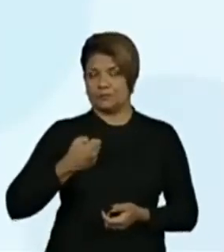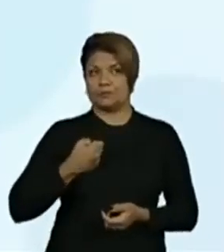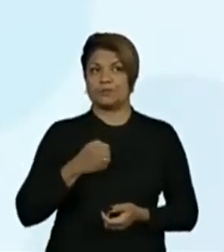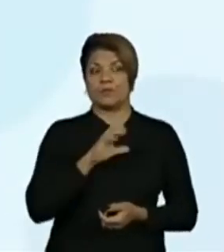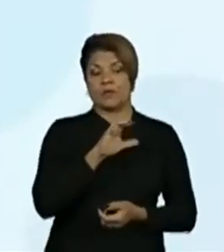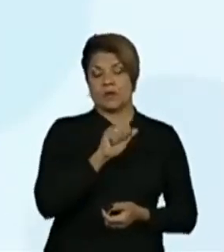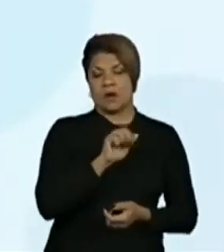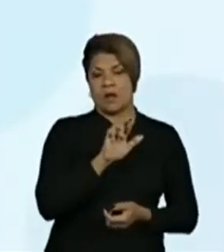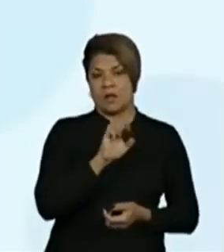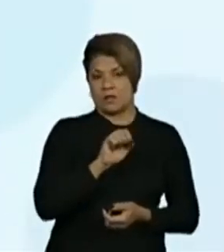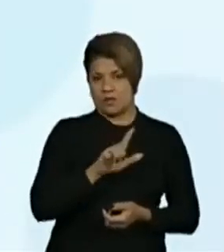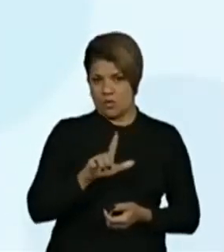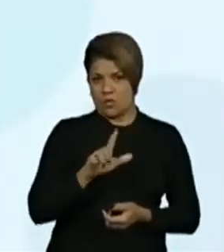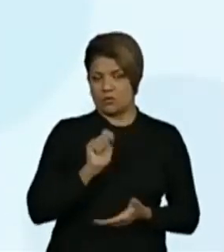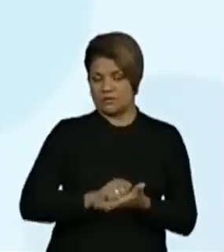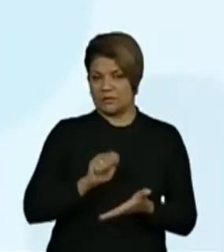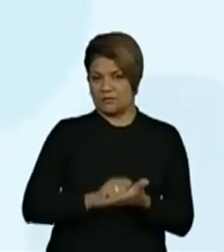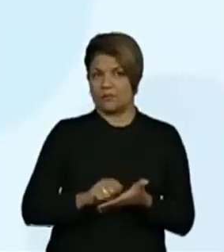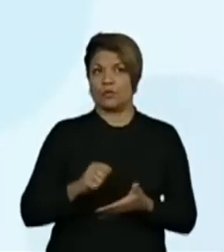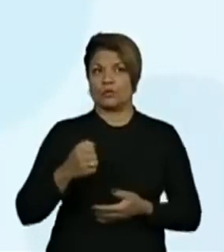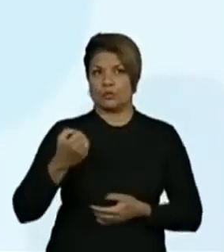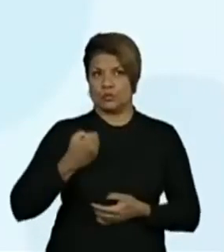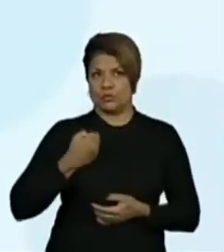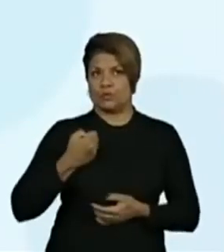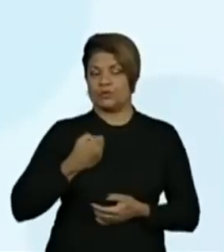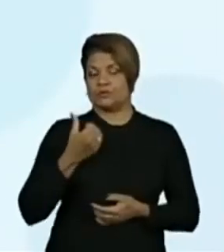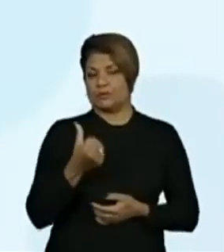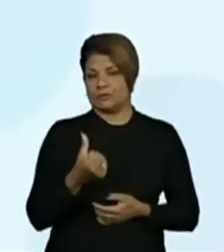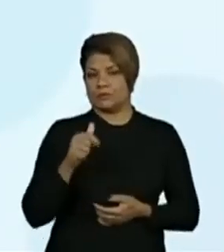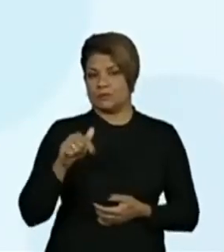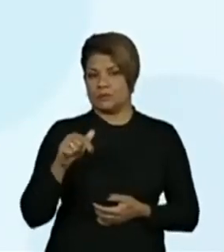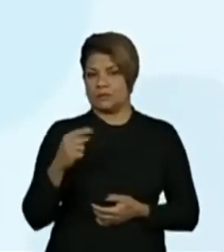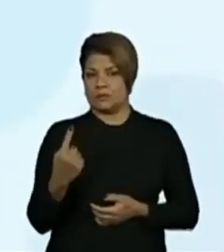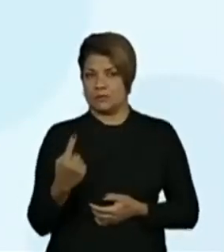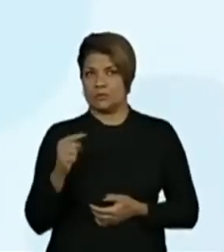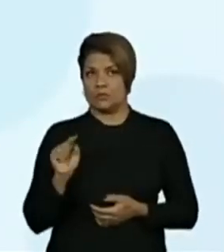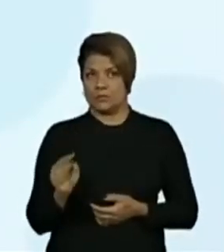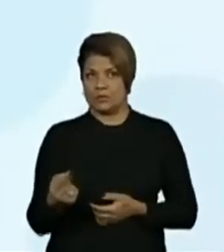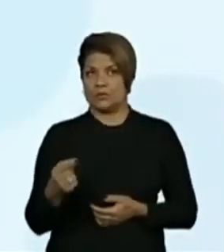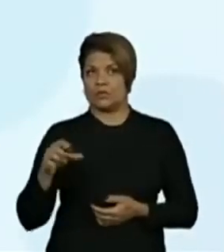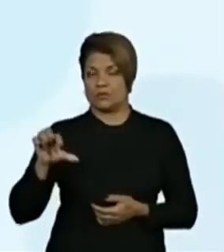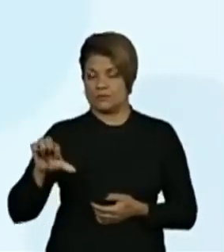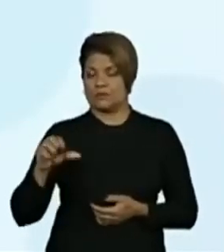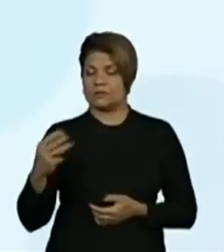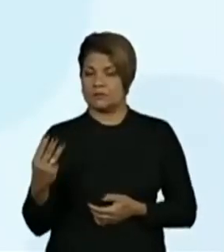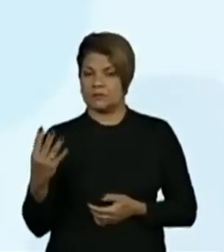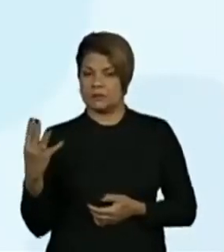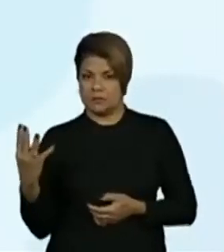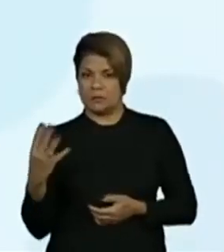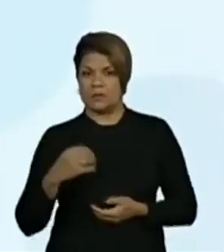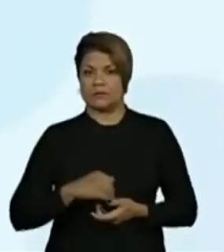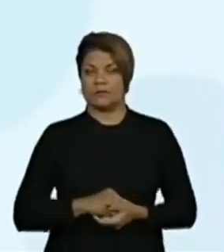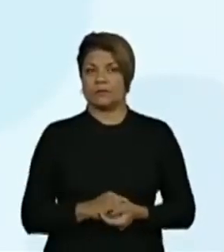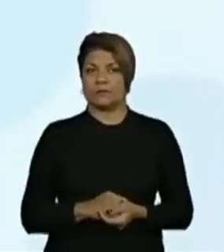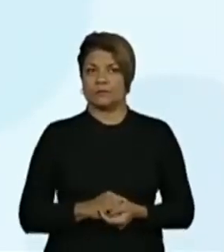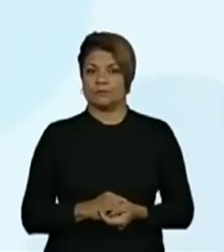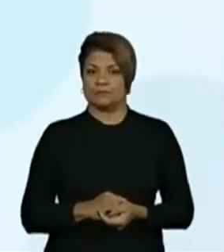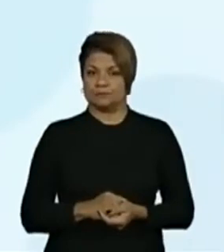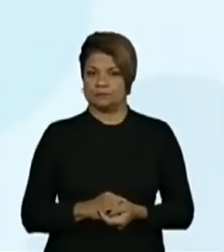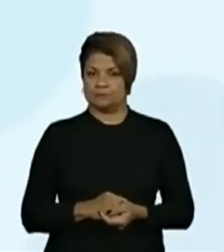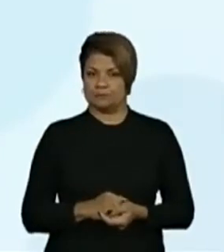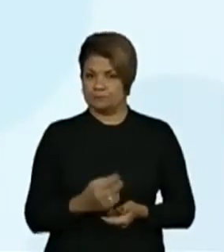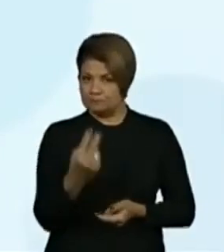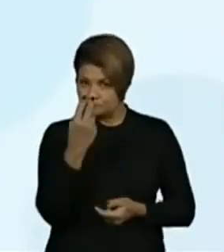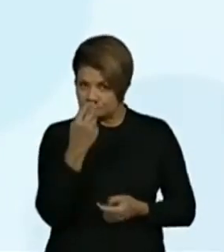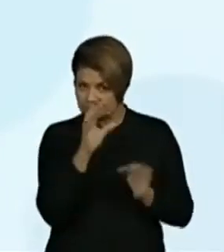Carol escreveu o número 671.934. Todos acompanhando